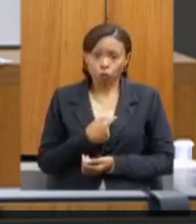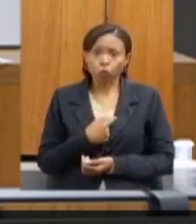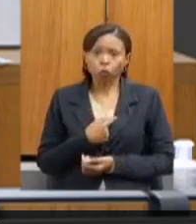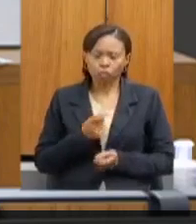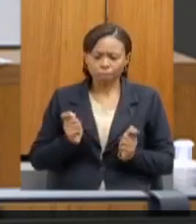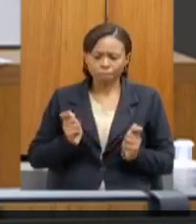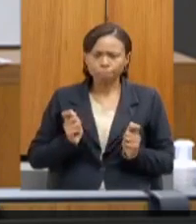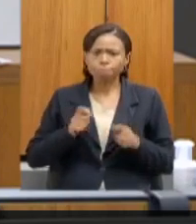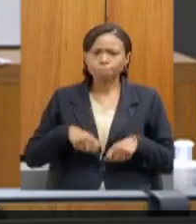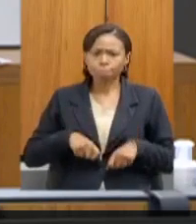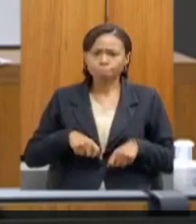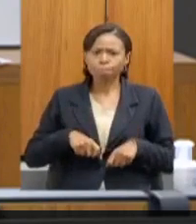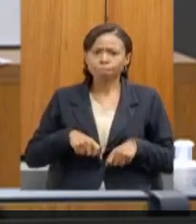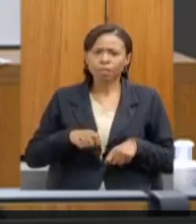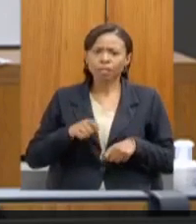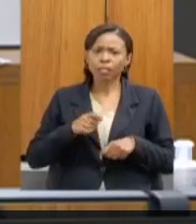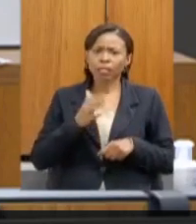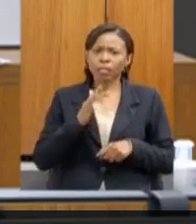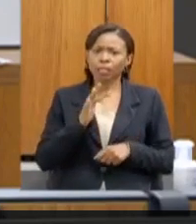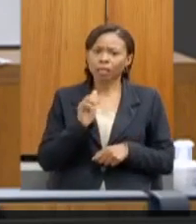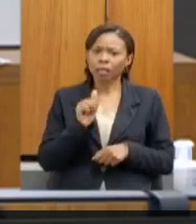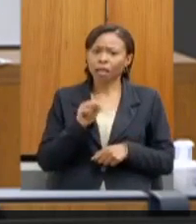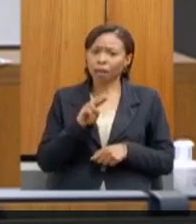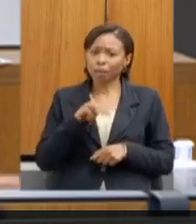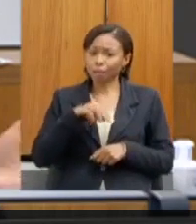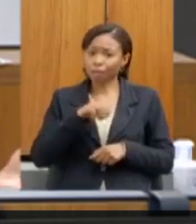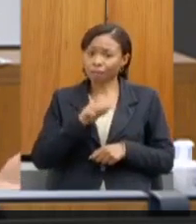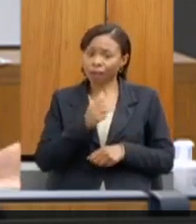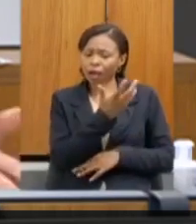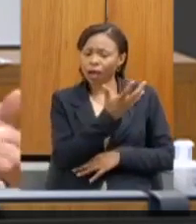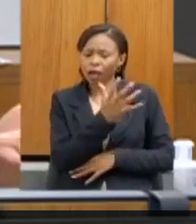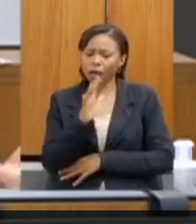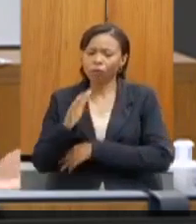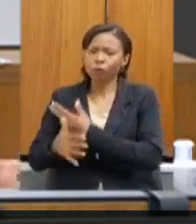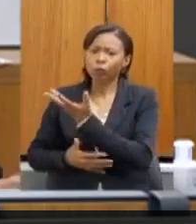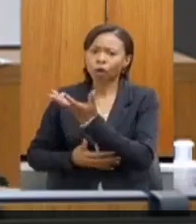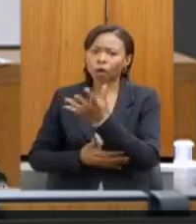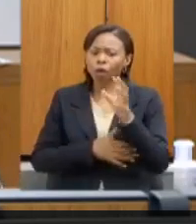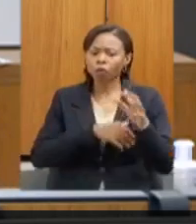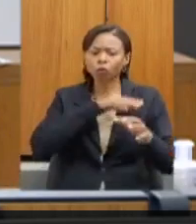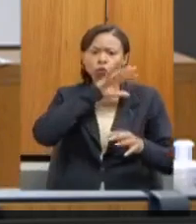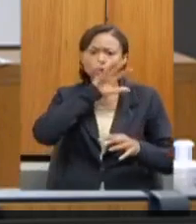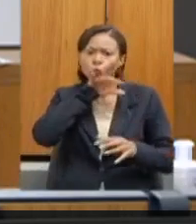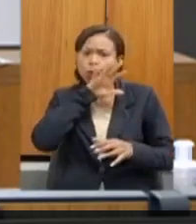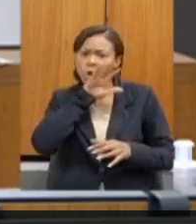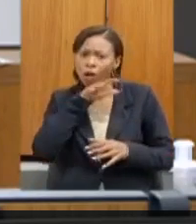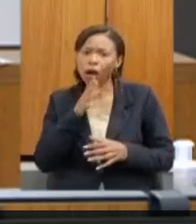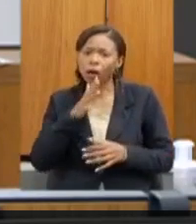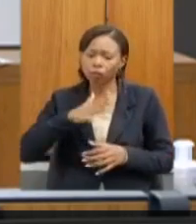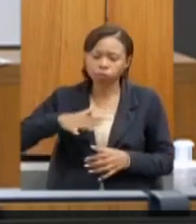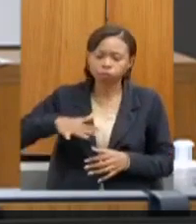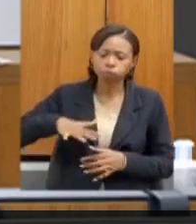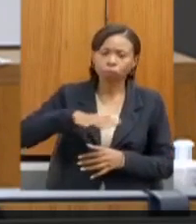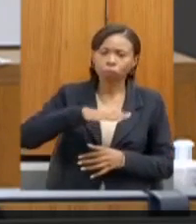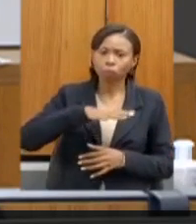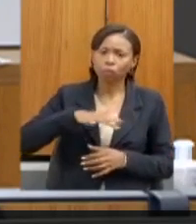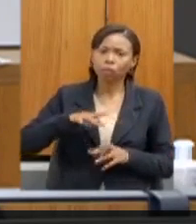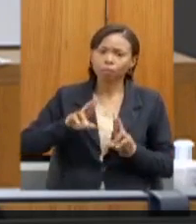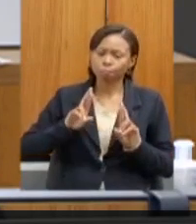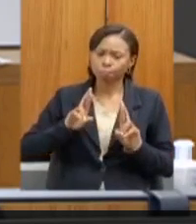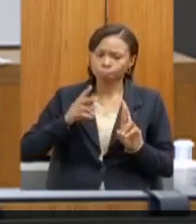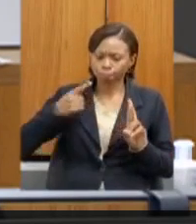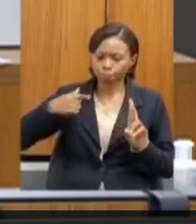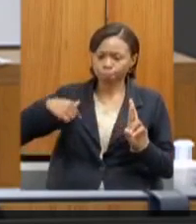competência da fauna doméstica recentemente, posso dizer assim, estruturamos uma